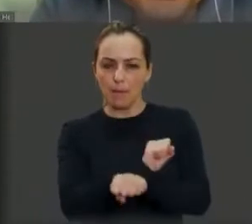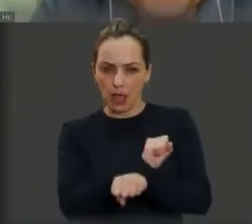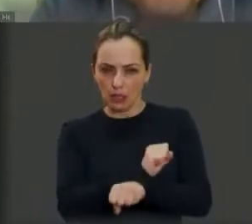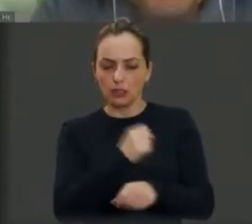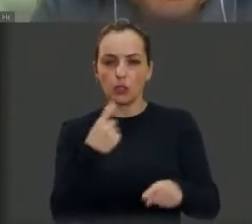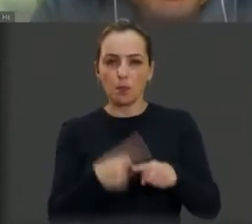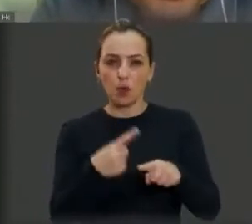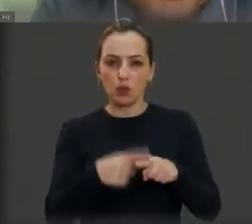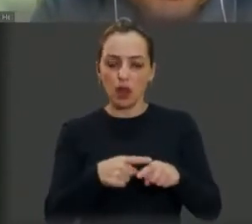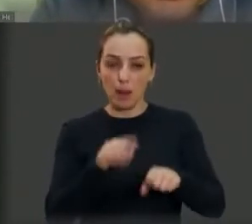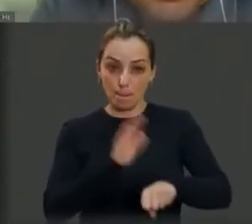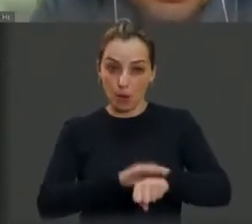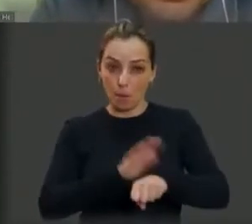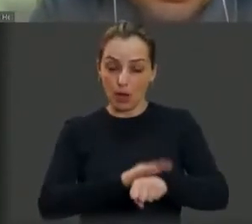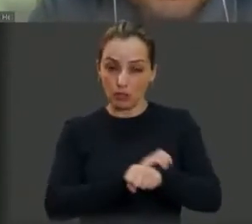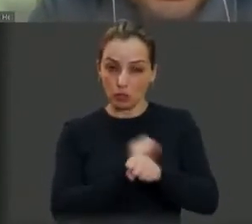pandemia,